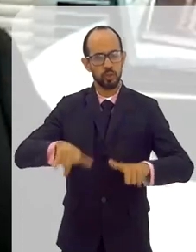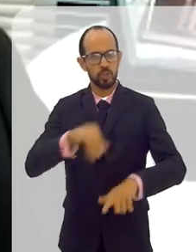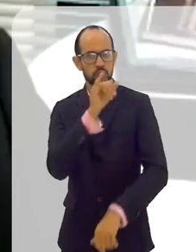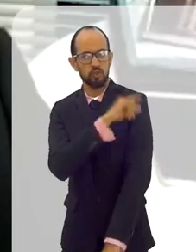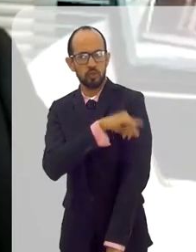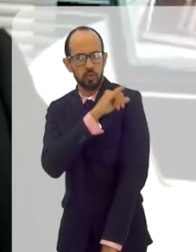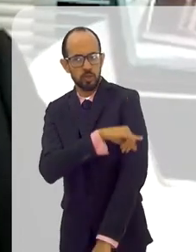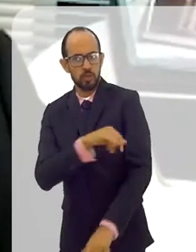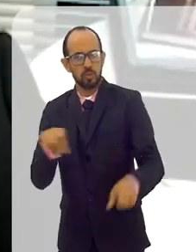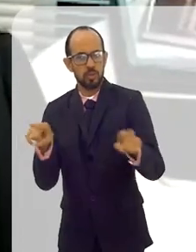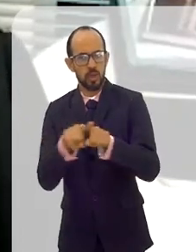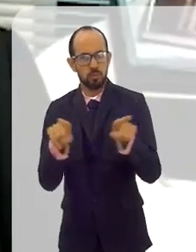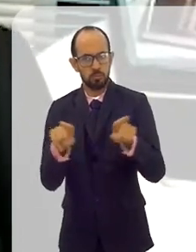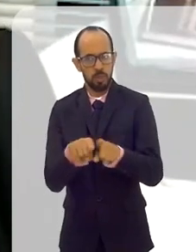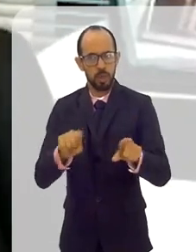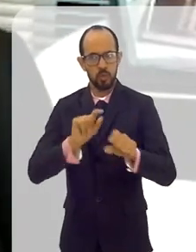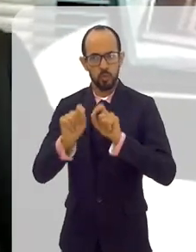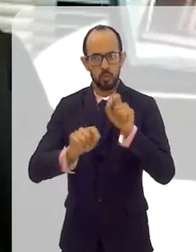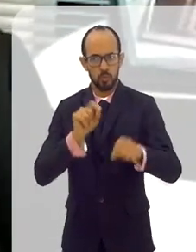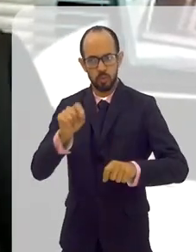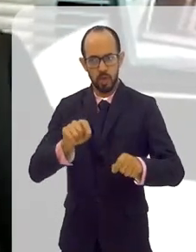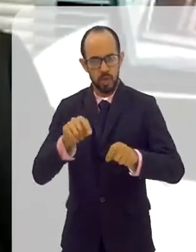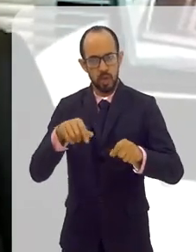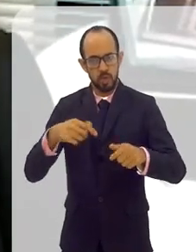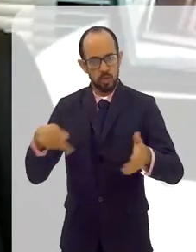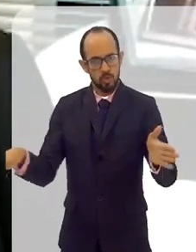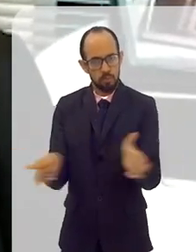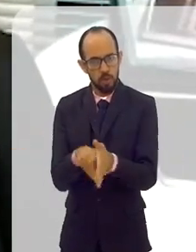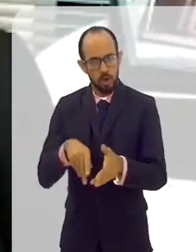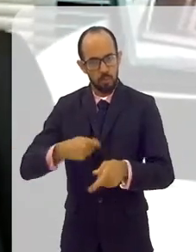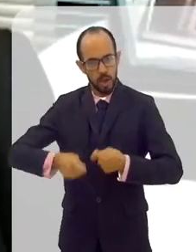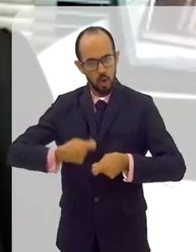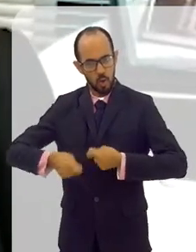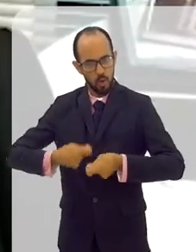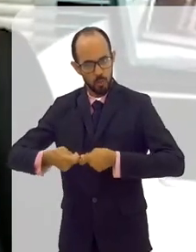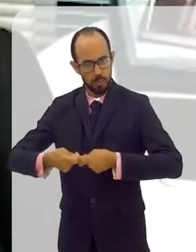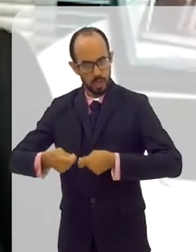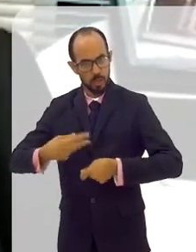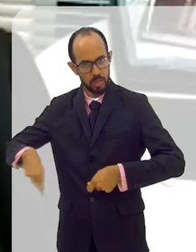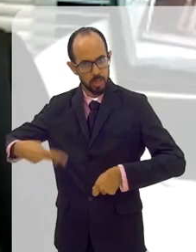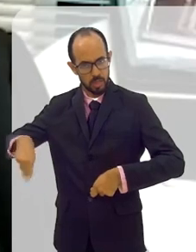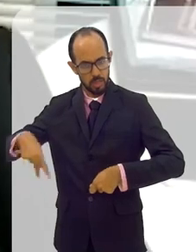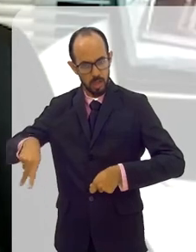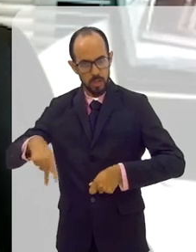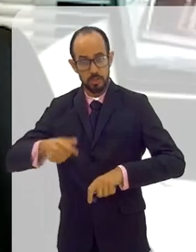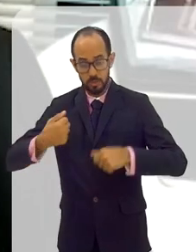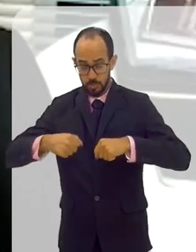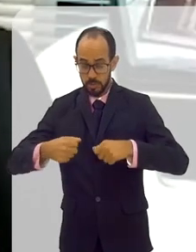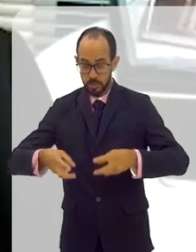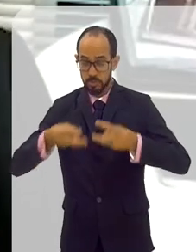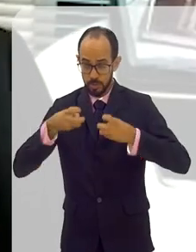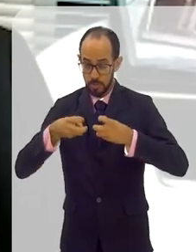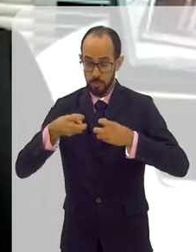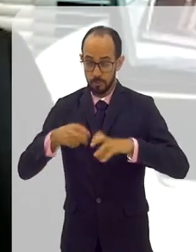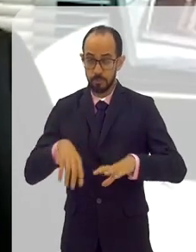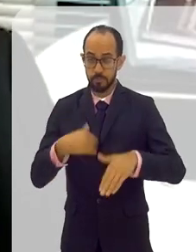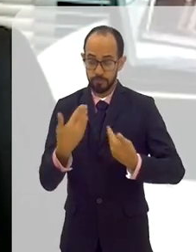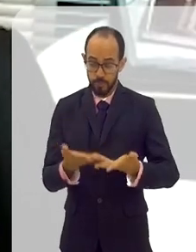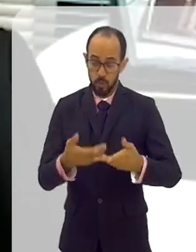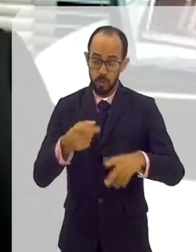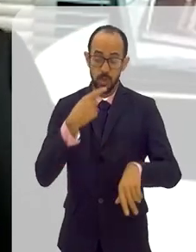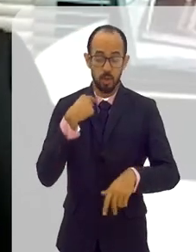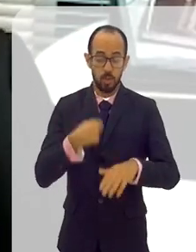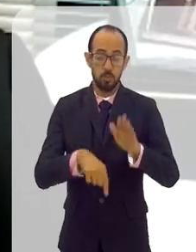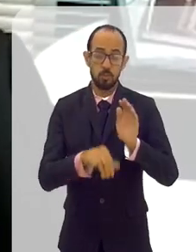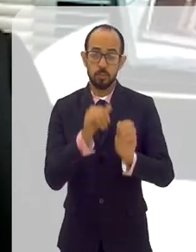que são diferentes da cidade do Rio de Janeiro, e também com relação à sua economia. E isso precisa ser visto.